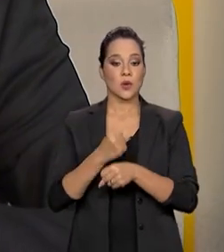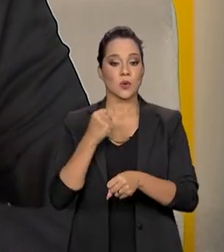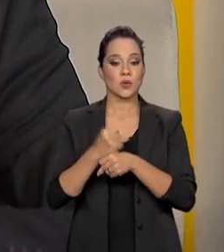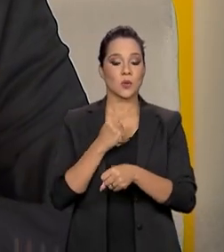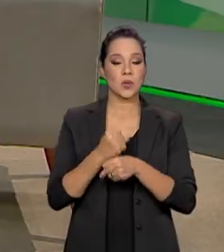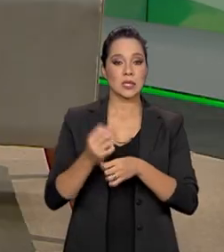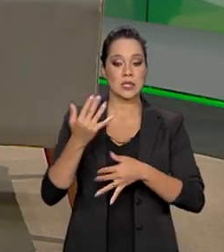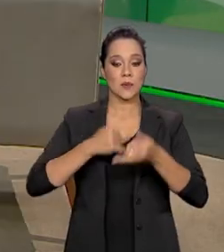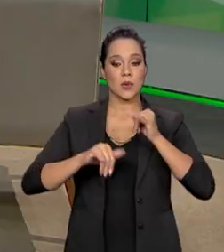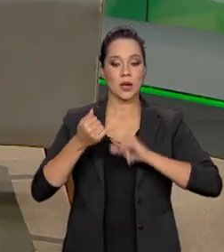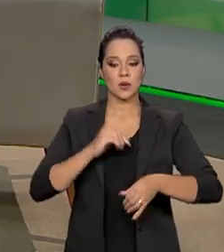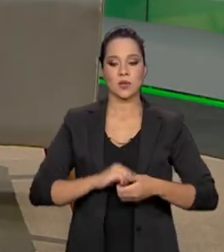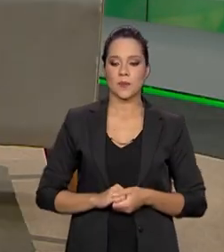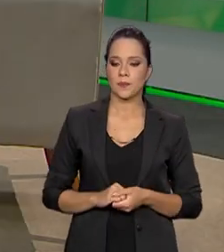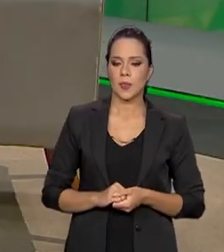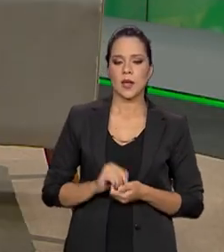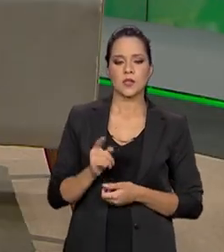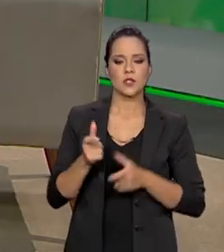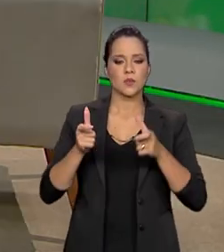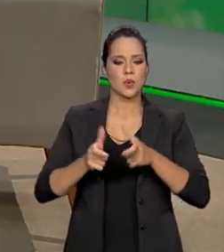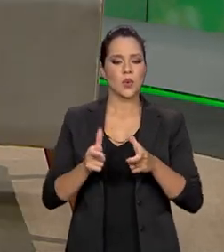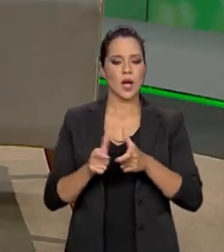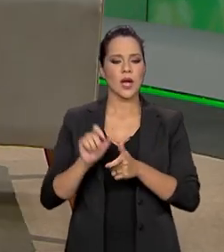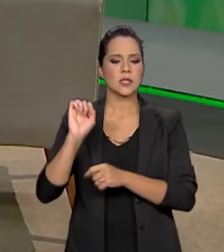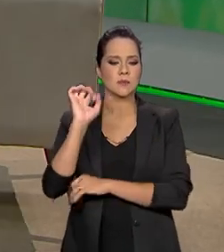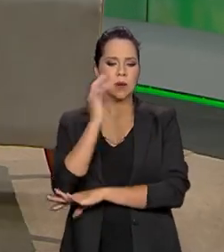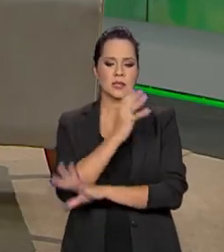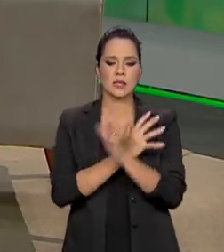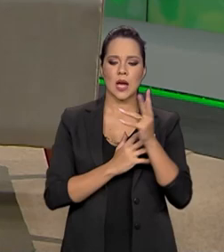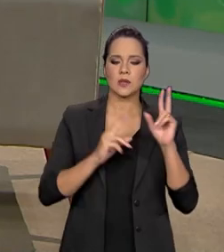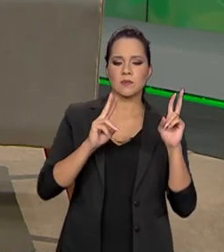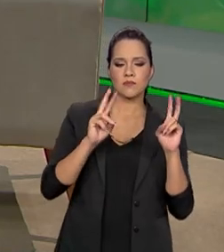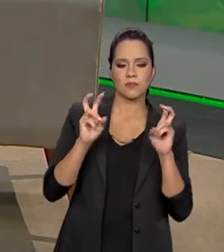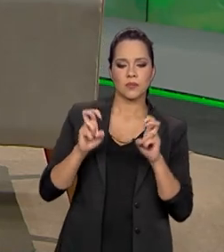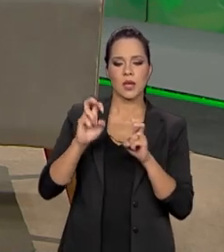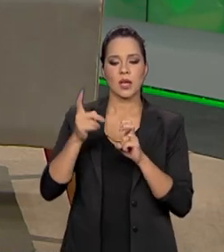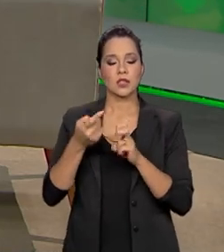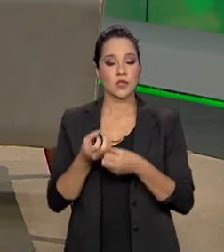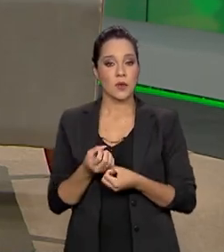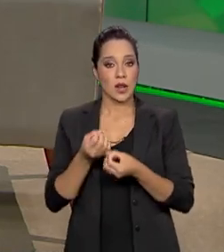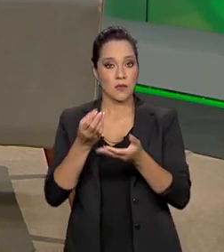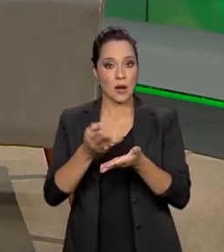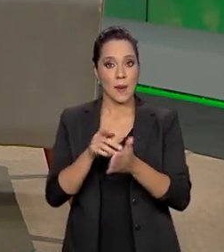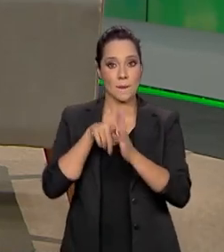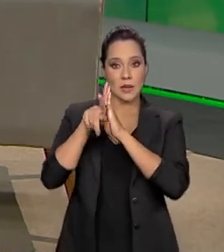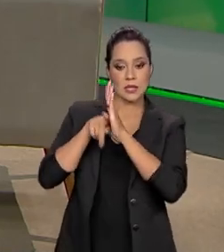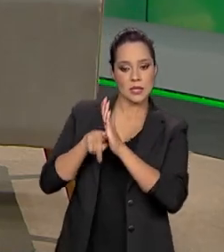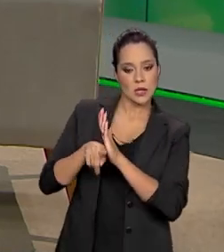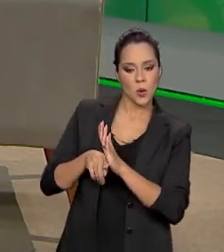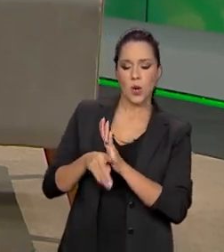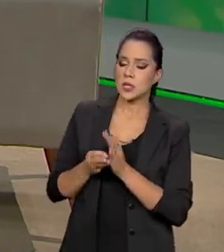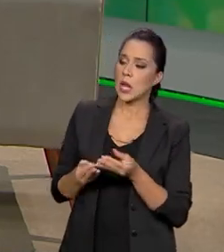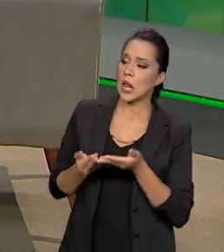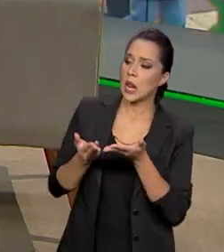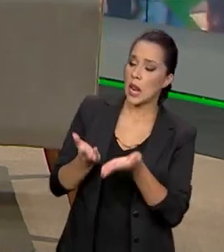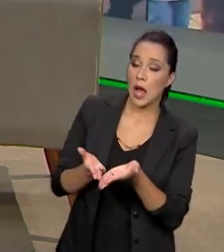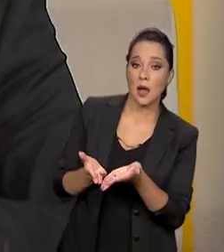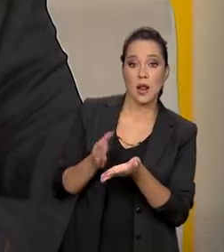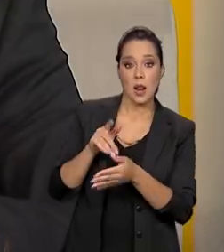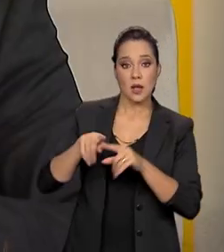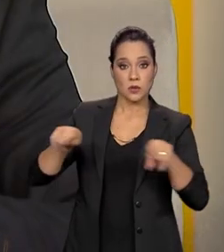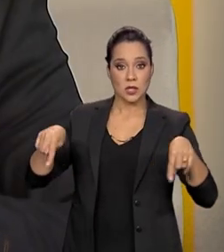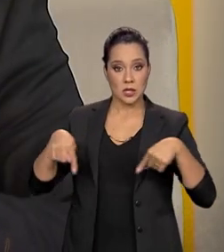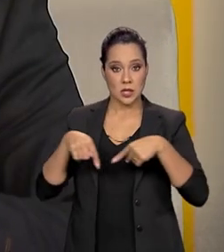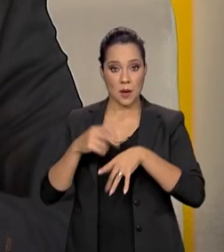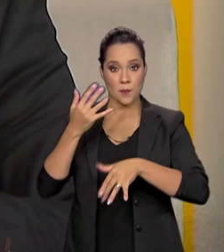laboratórios? São tipo estações espaciais, entre aspas, que a gente vai levar esses pesquisadores nesses laboratórios